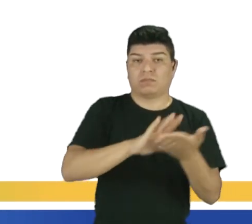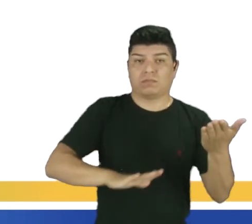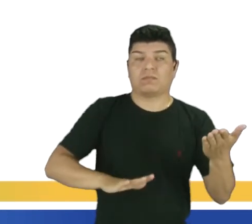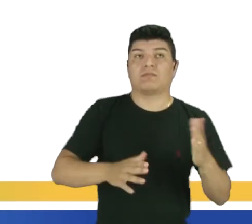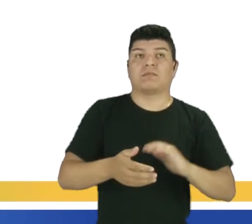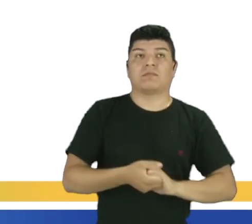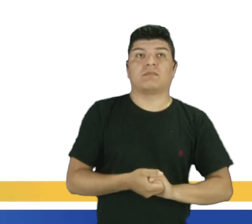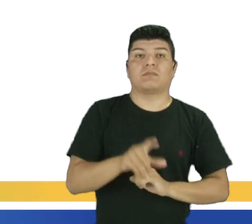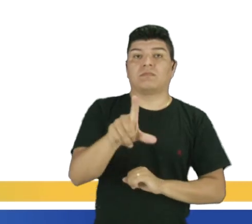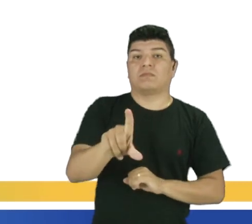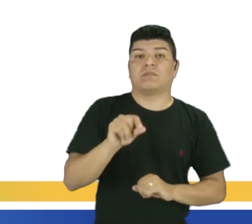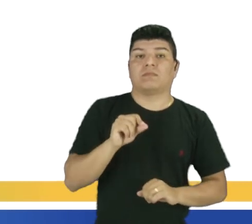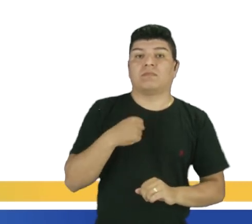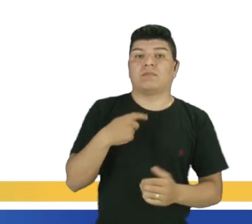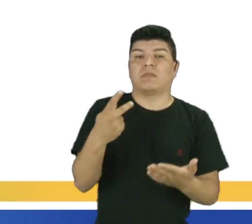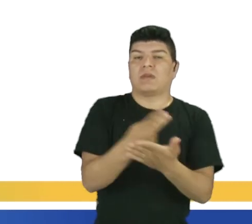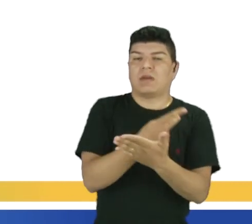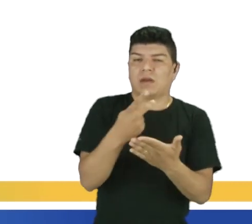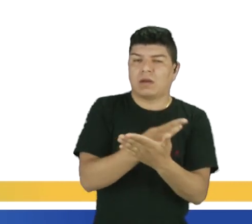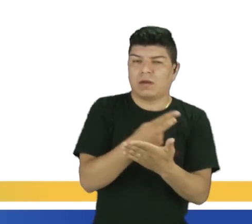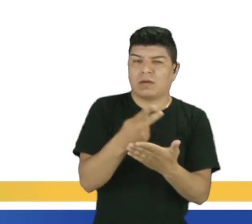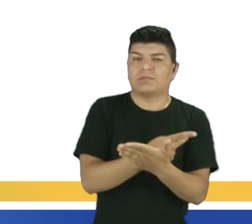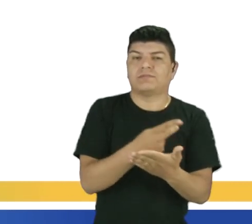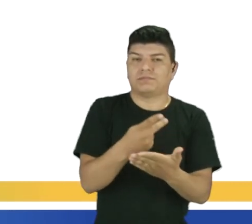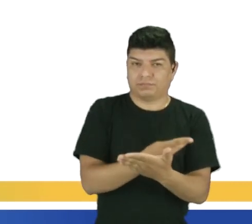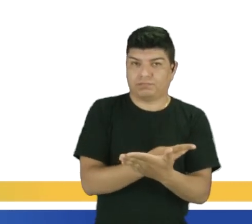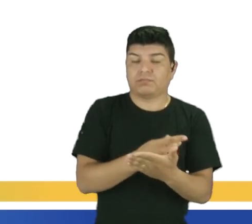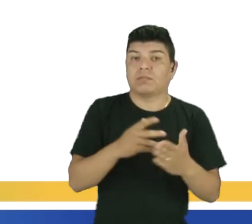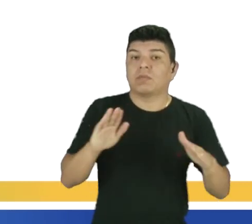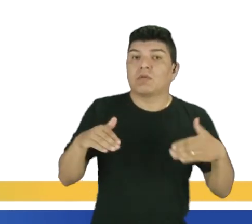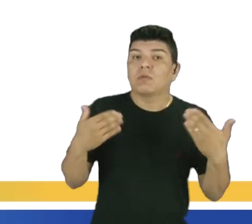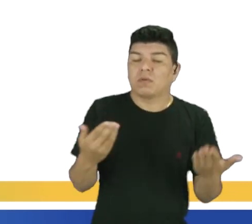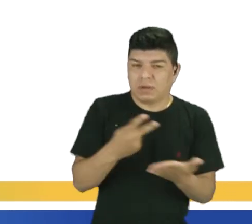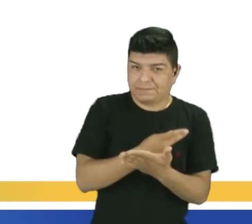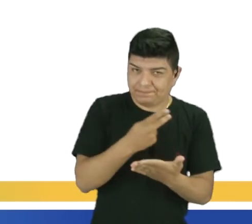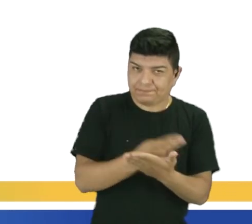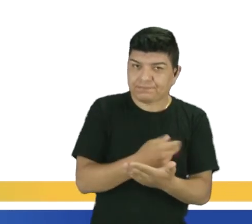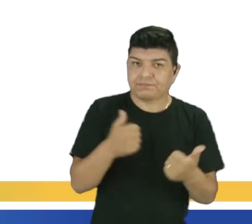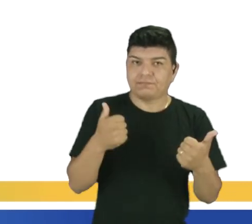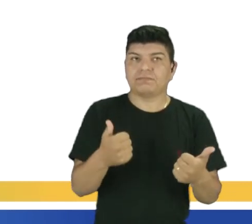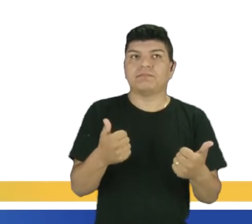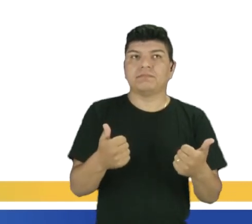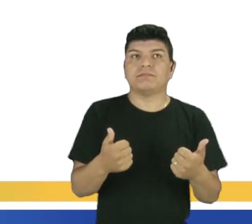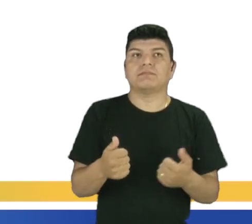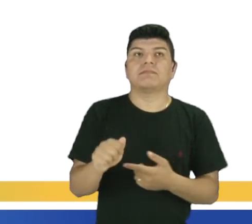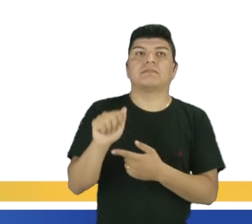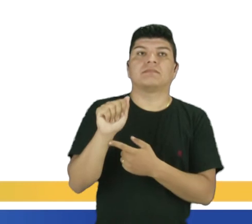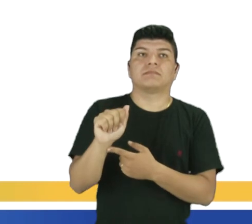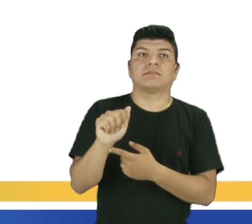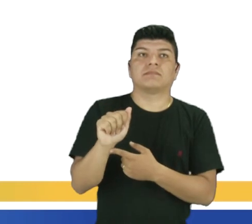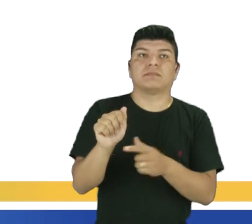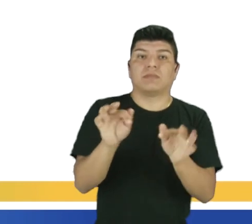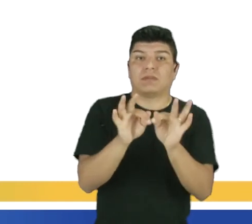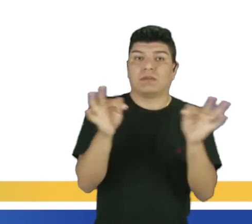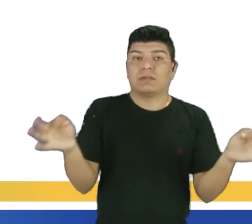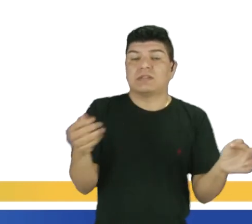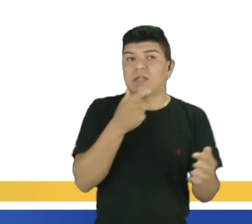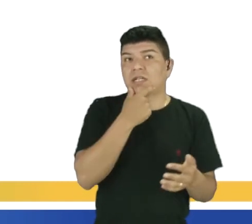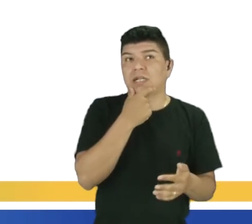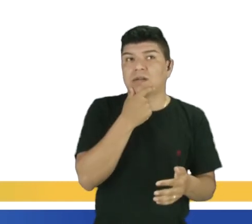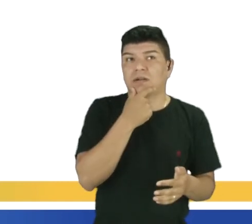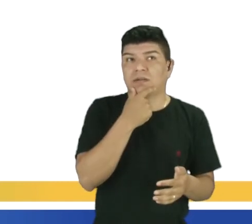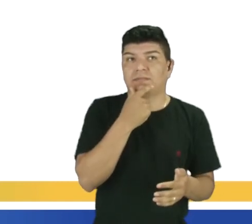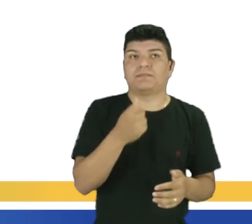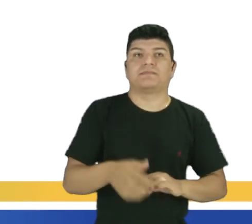exercício, assinar a alternativa incorreta. Agora você vai dizer que a alternativa é incorreta. Tem a conjunção aí que está sendo